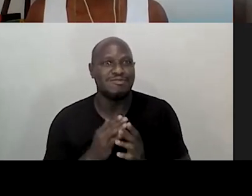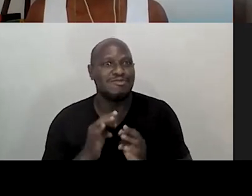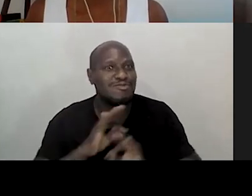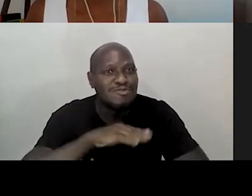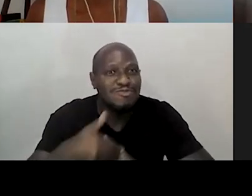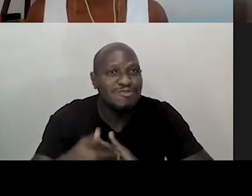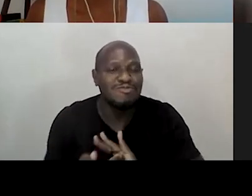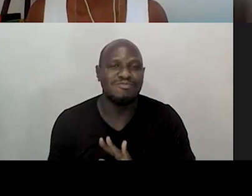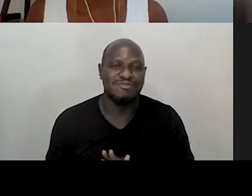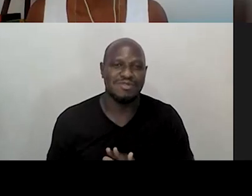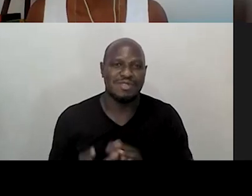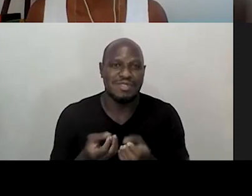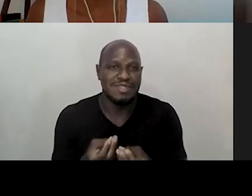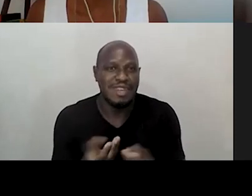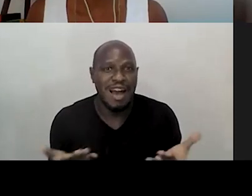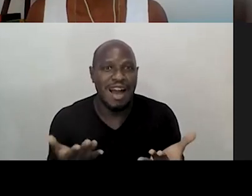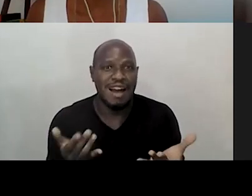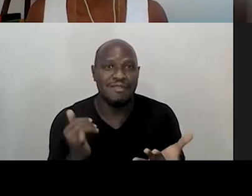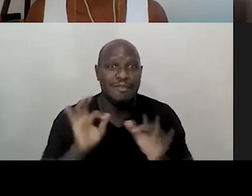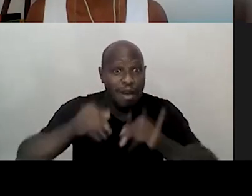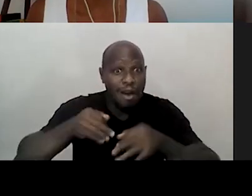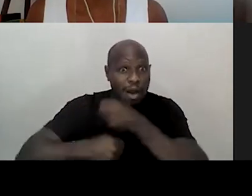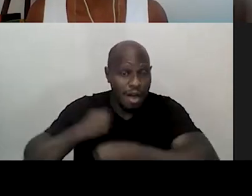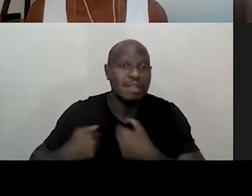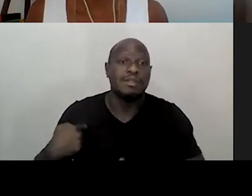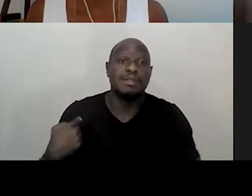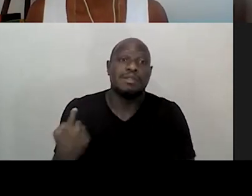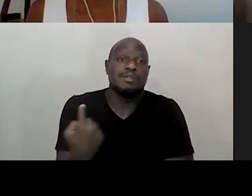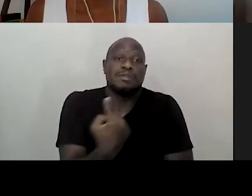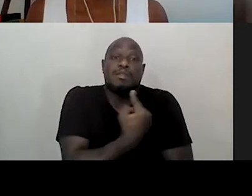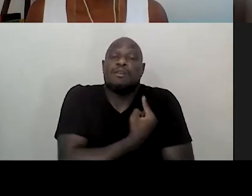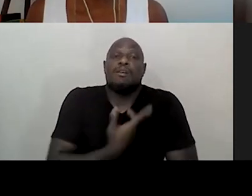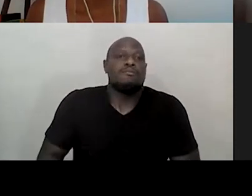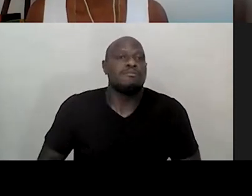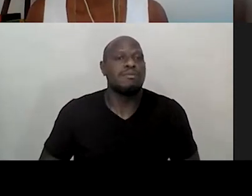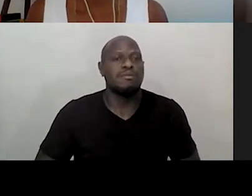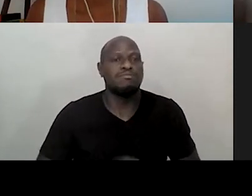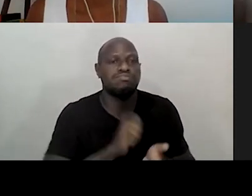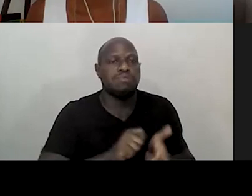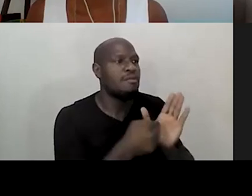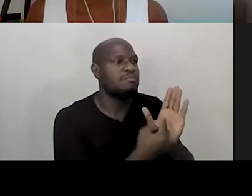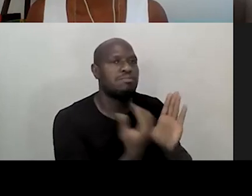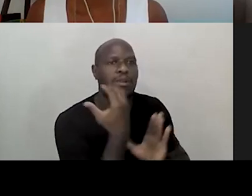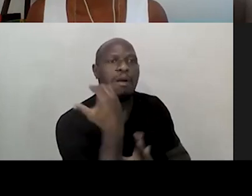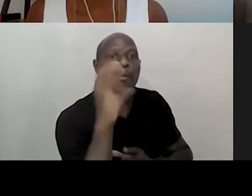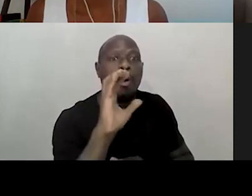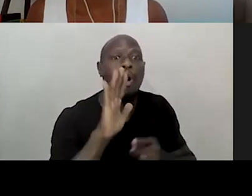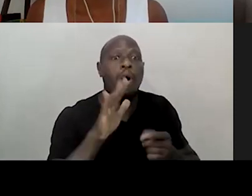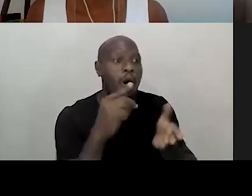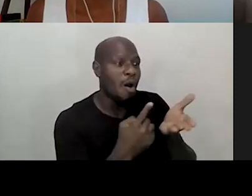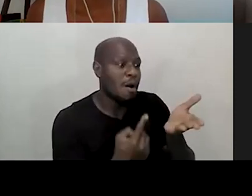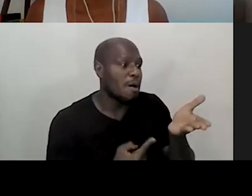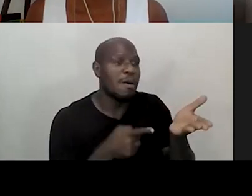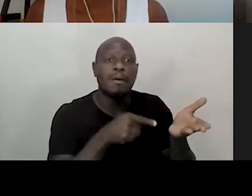mas só compartilhar para vocês que no final do ano a gente escreveu e publicou o caderno Boca